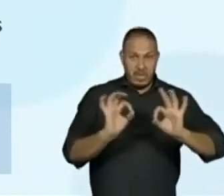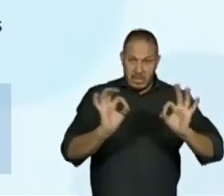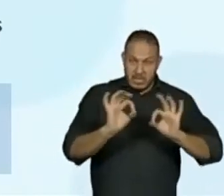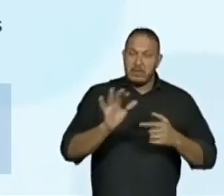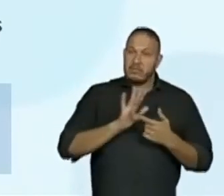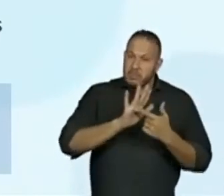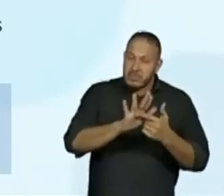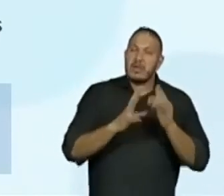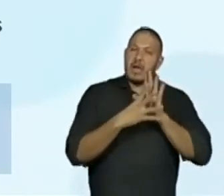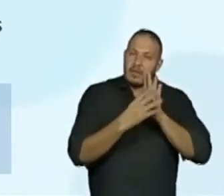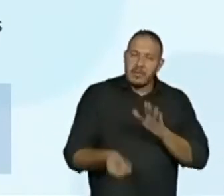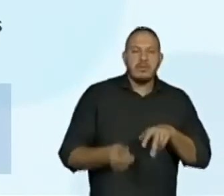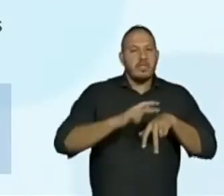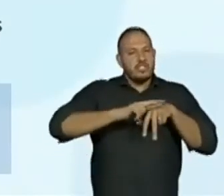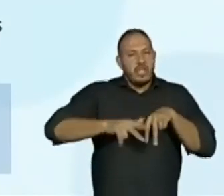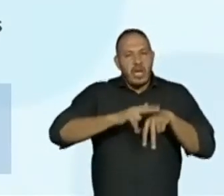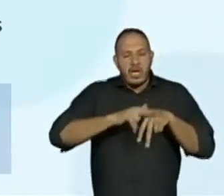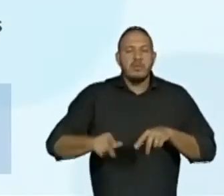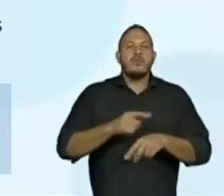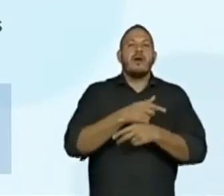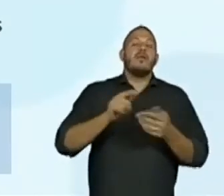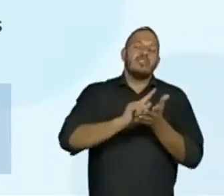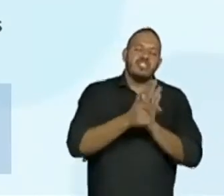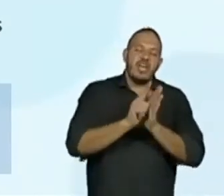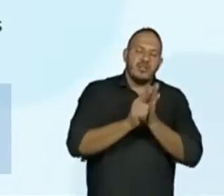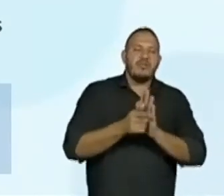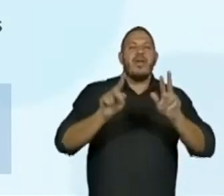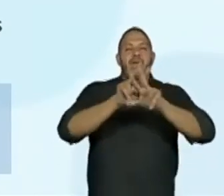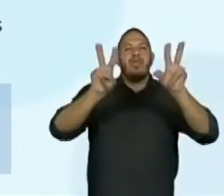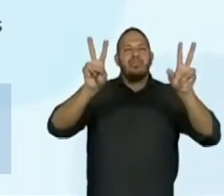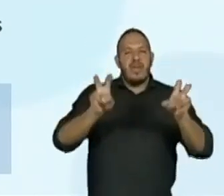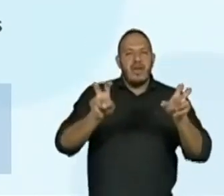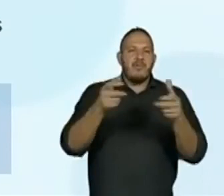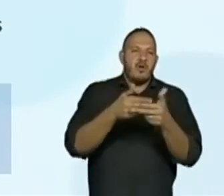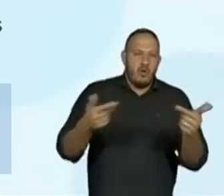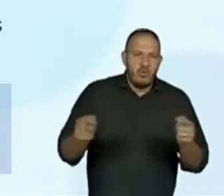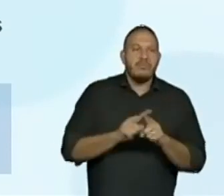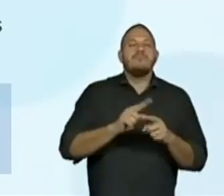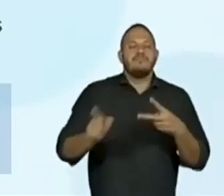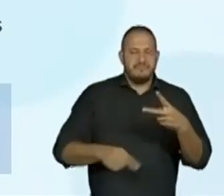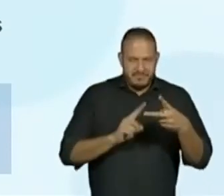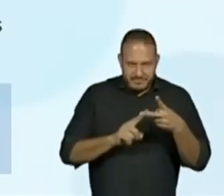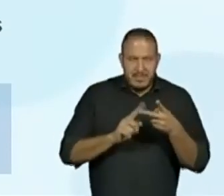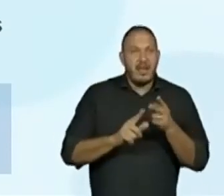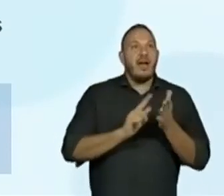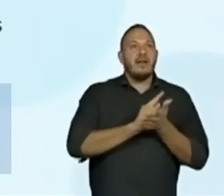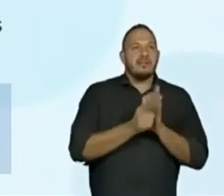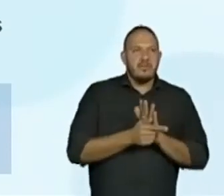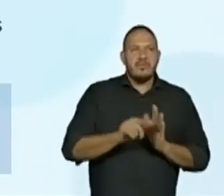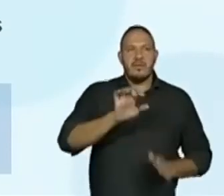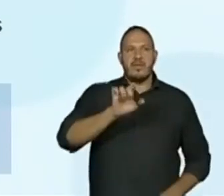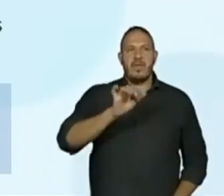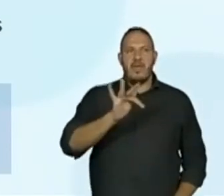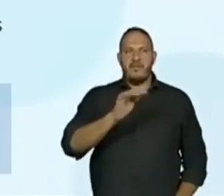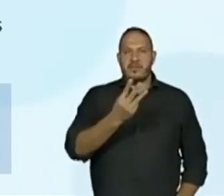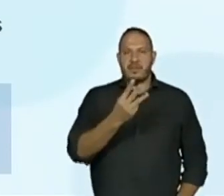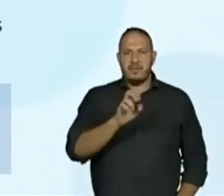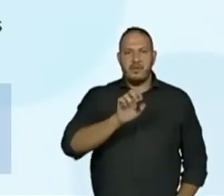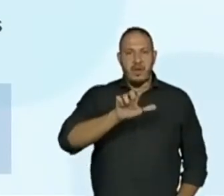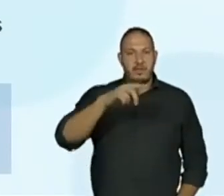preferências por gêneros, temas e autores. Segunda habilidade, EF35LP04.